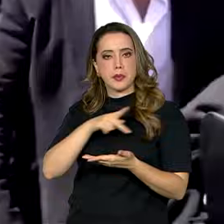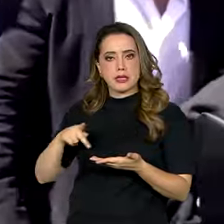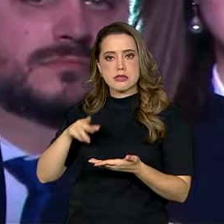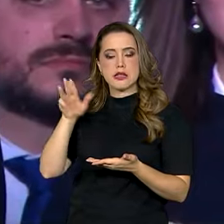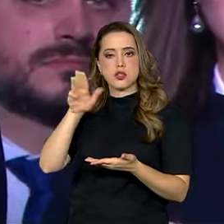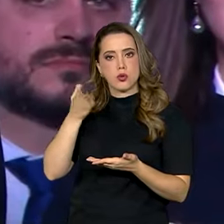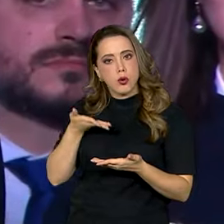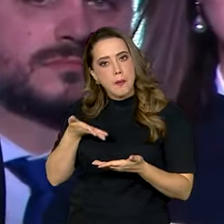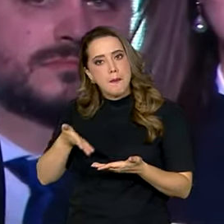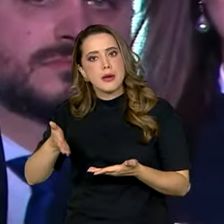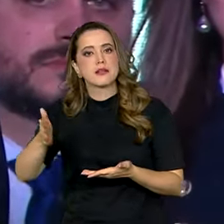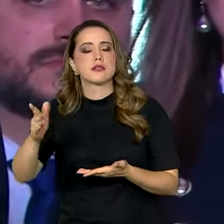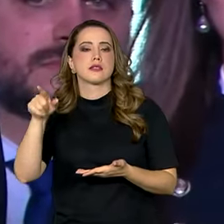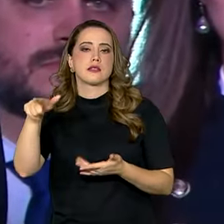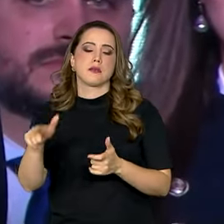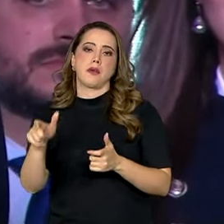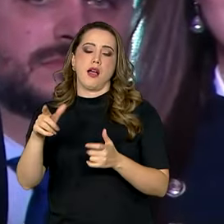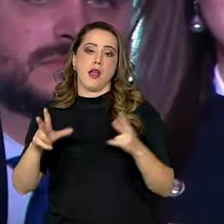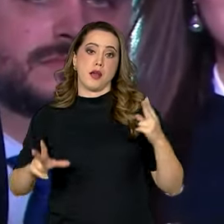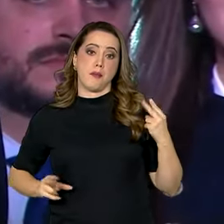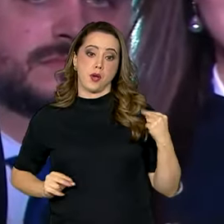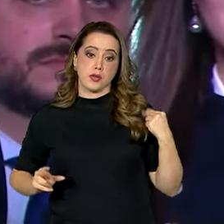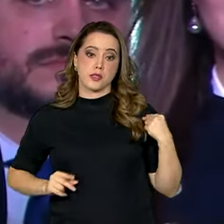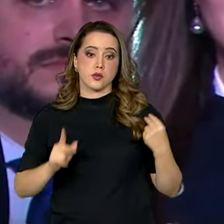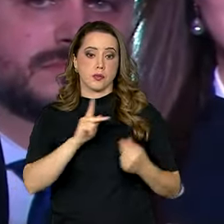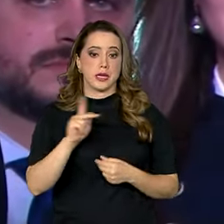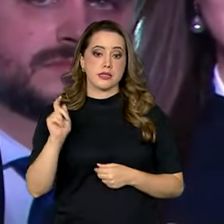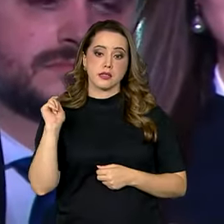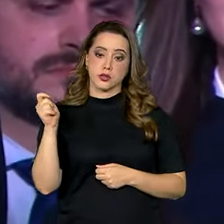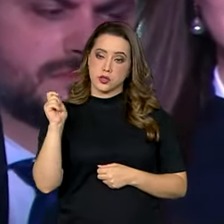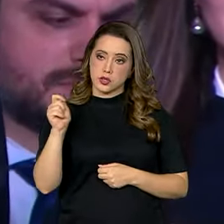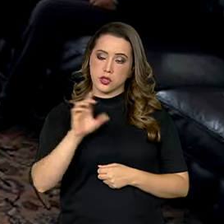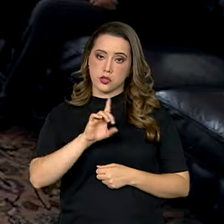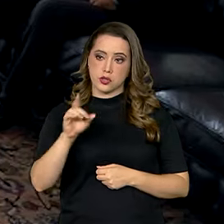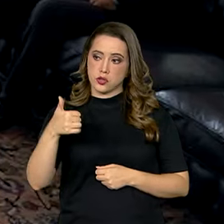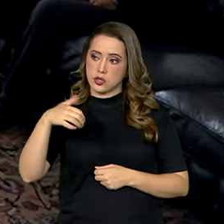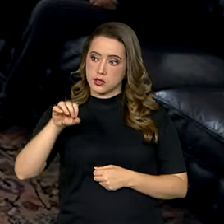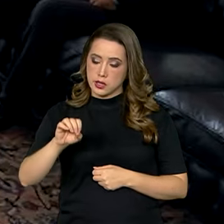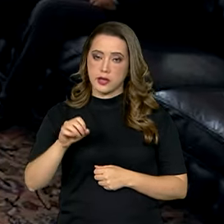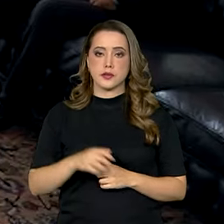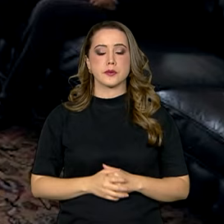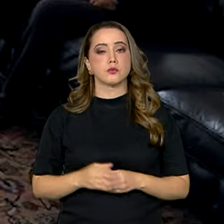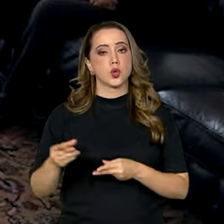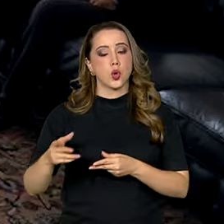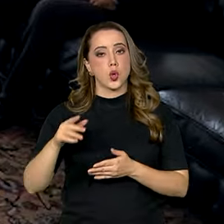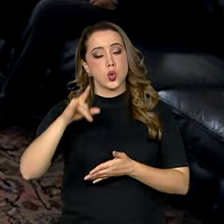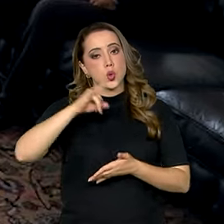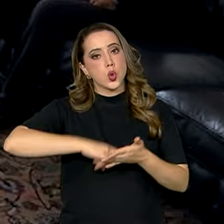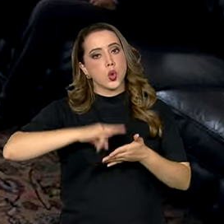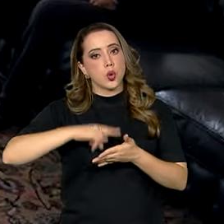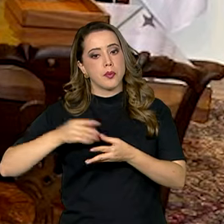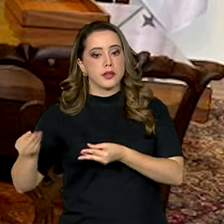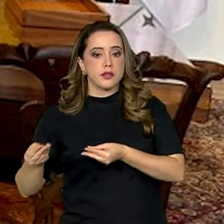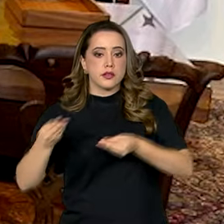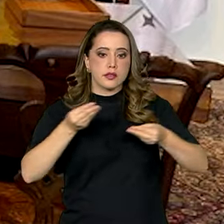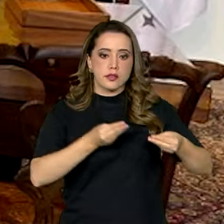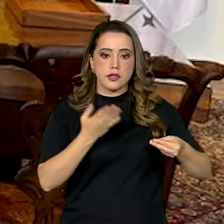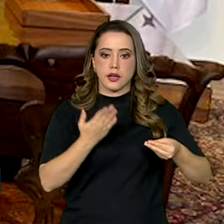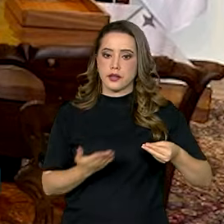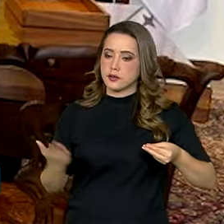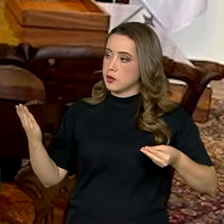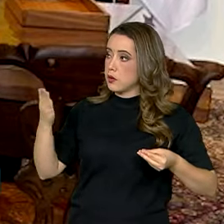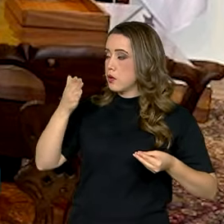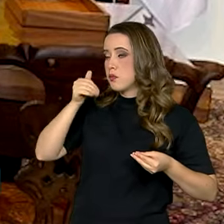Argentina, Javier Milley, no próximo dia 10. O documento foi entregue pela futura chanceler argentina, Diana